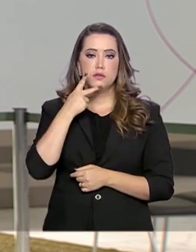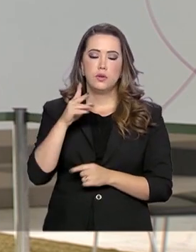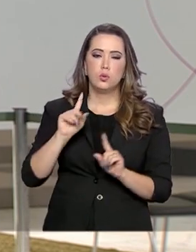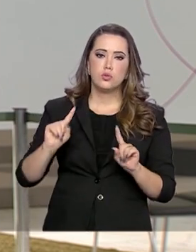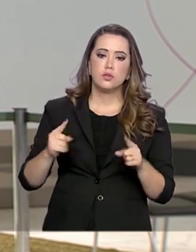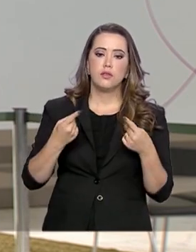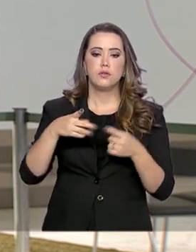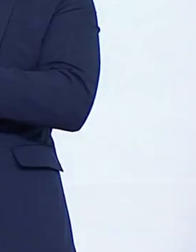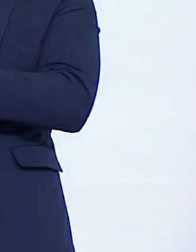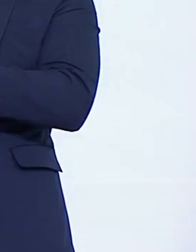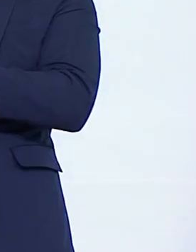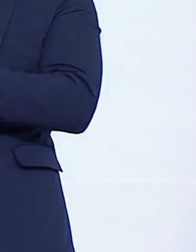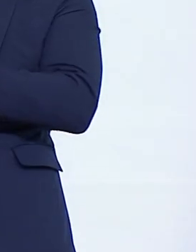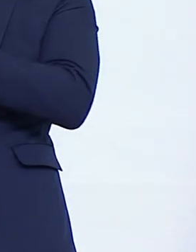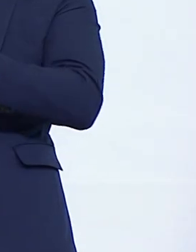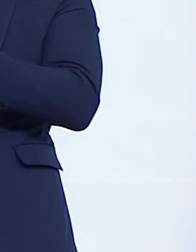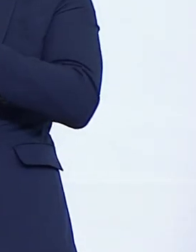enfrentar.